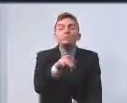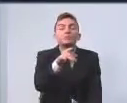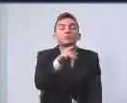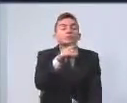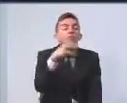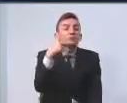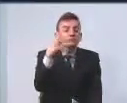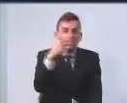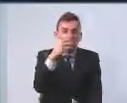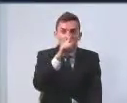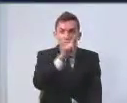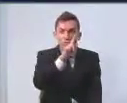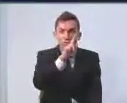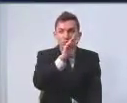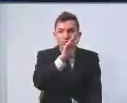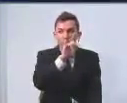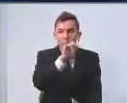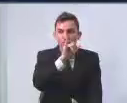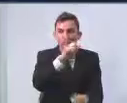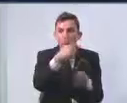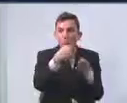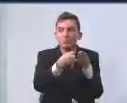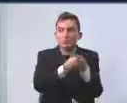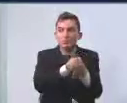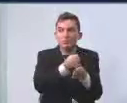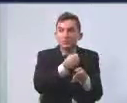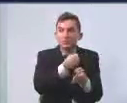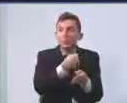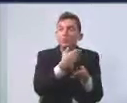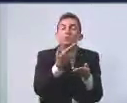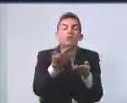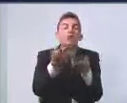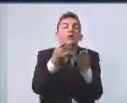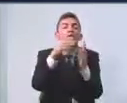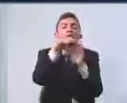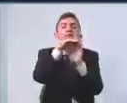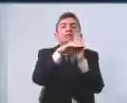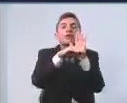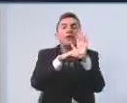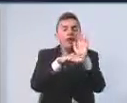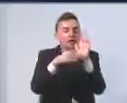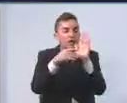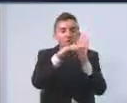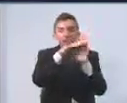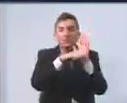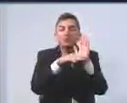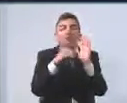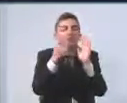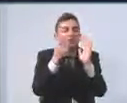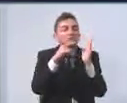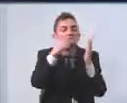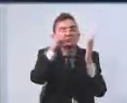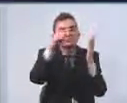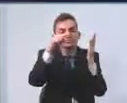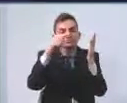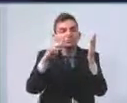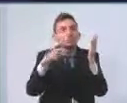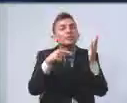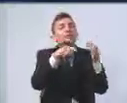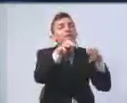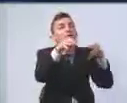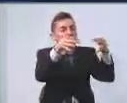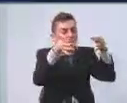nos pergunta sobre os critérios de contemplação de projetos e